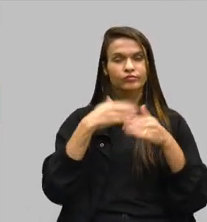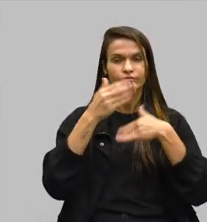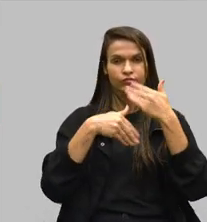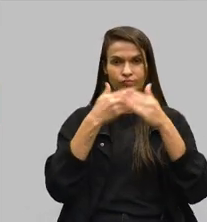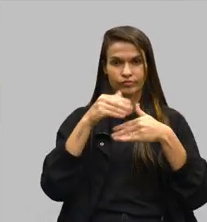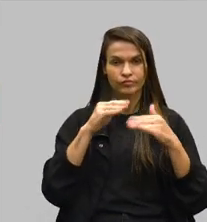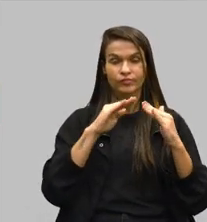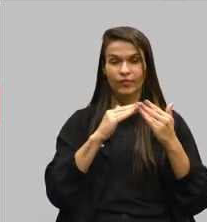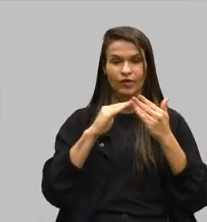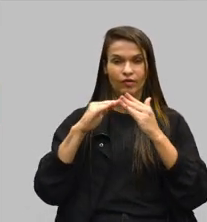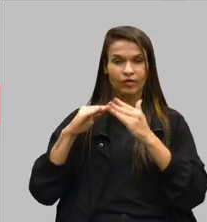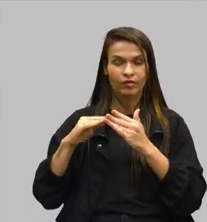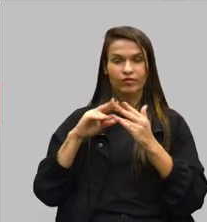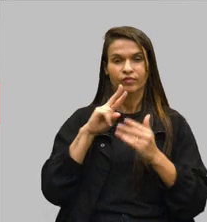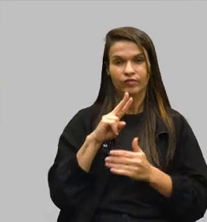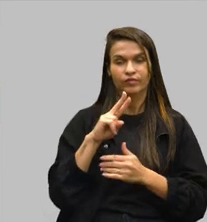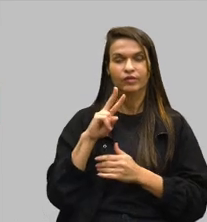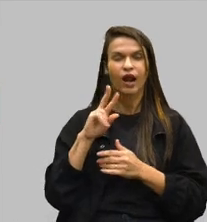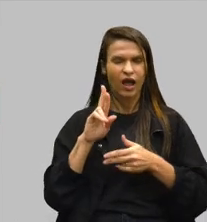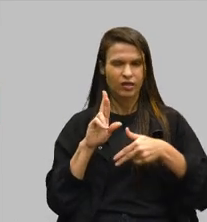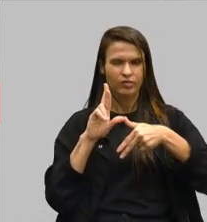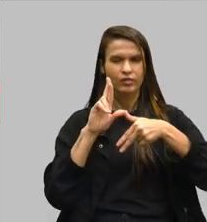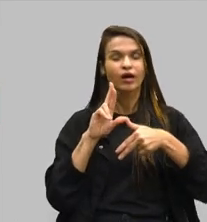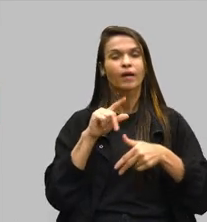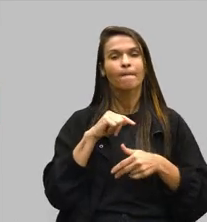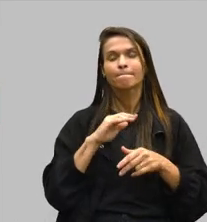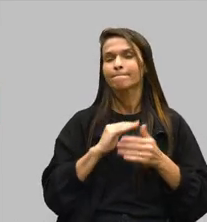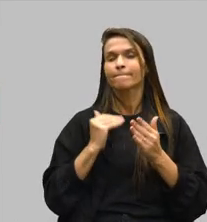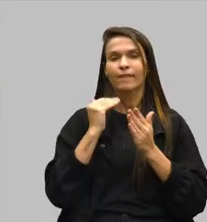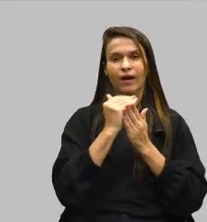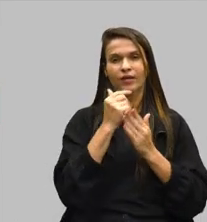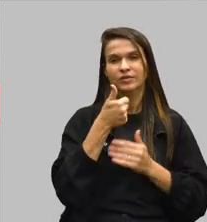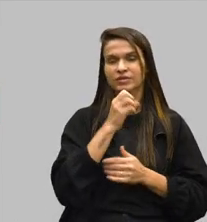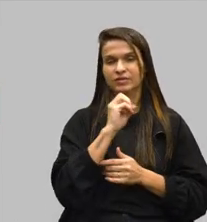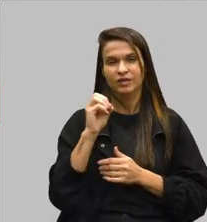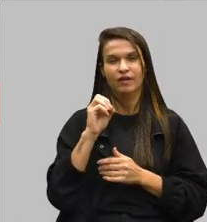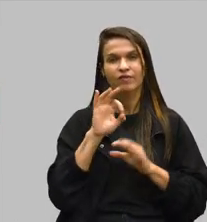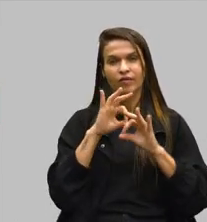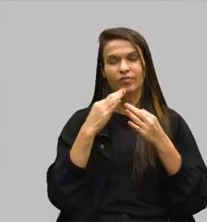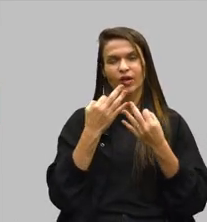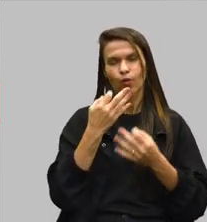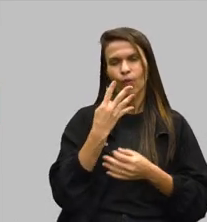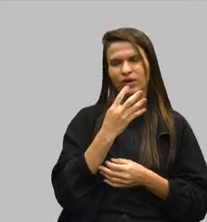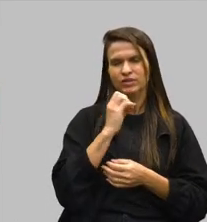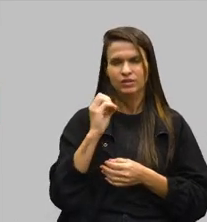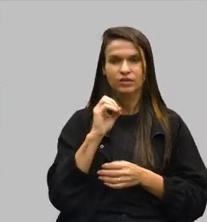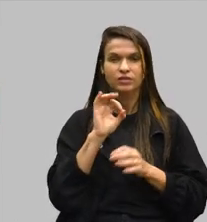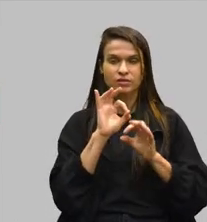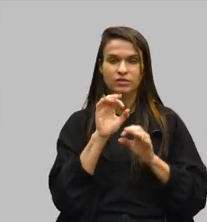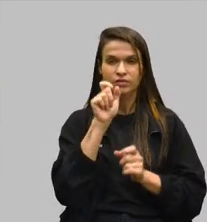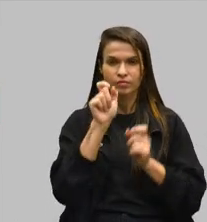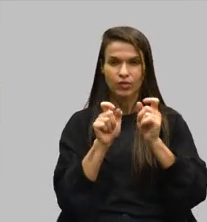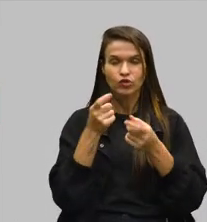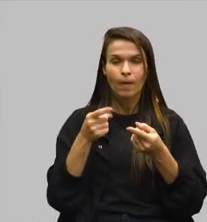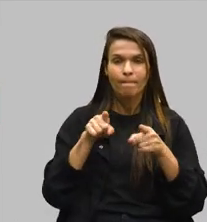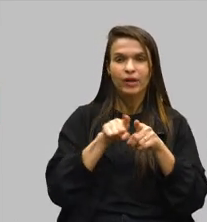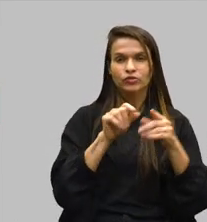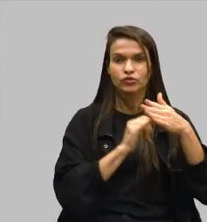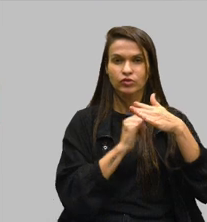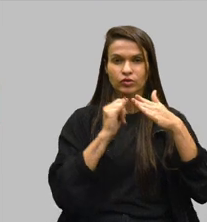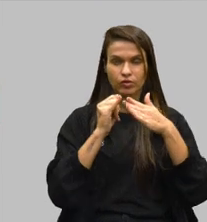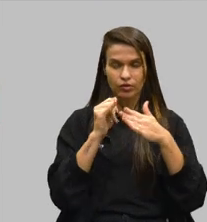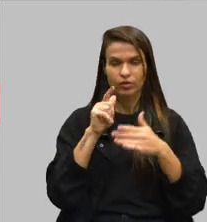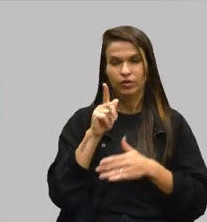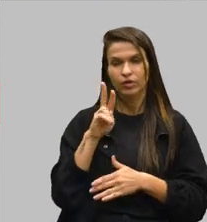Vila Jardim Alvorada, em Ribeirão das Neves, onde mais de 100 famílias, com aproximadamente 400 pessoas, parceria com o Instituto Grito e